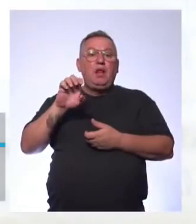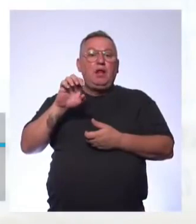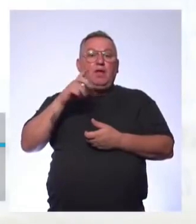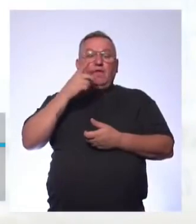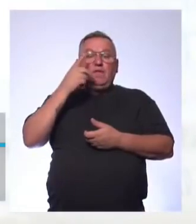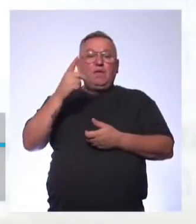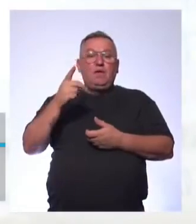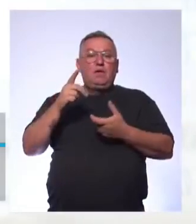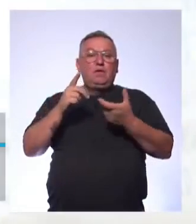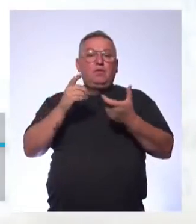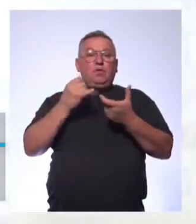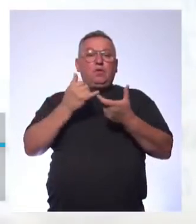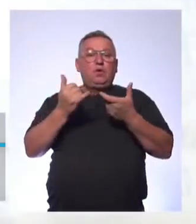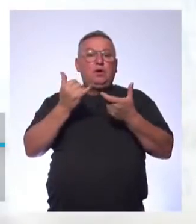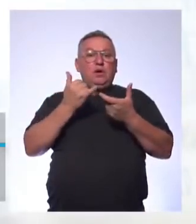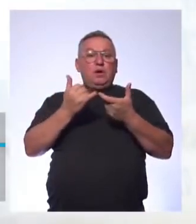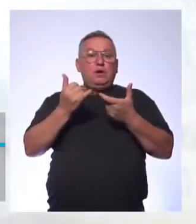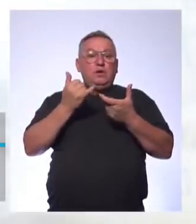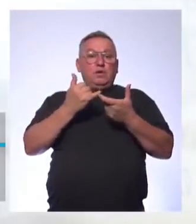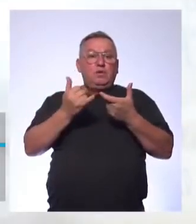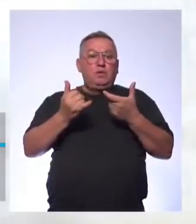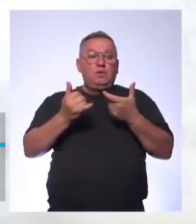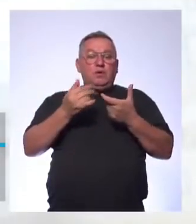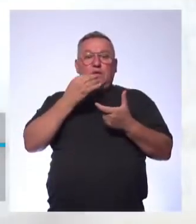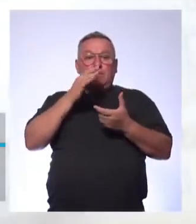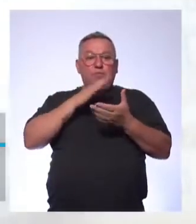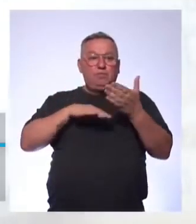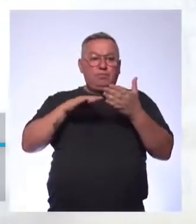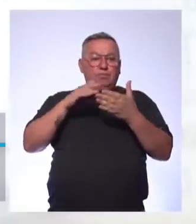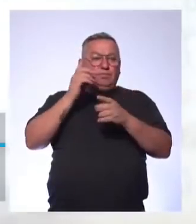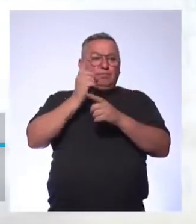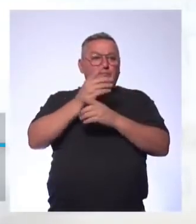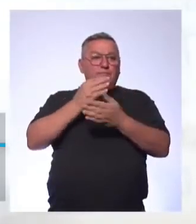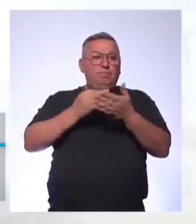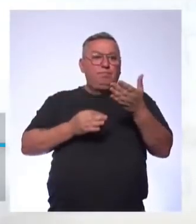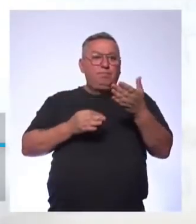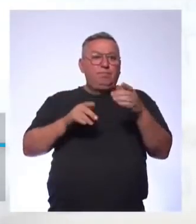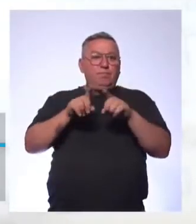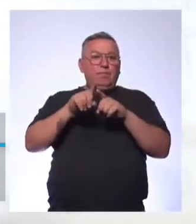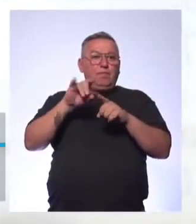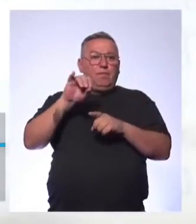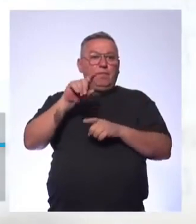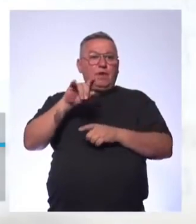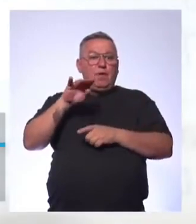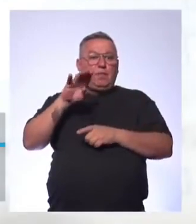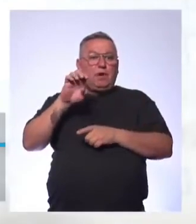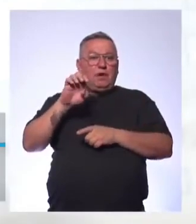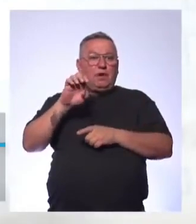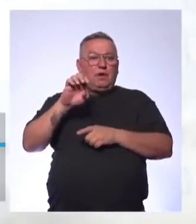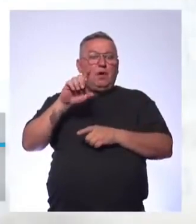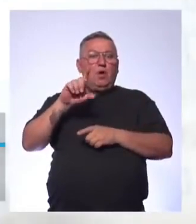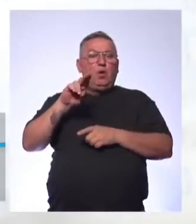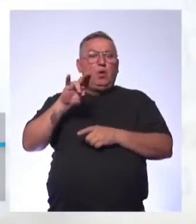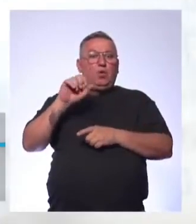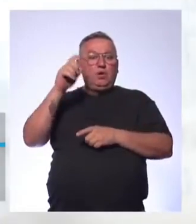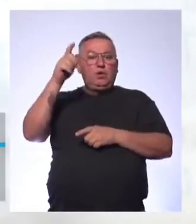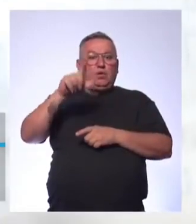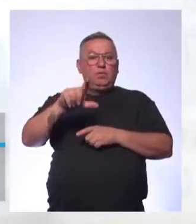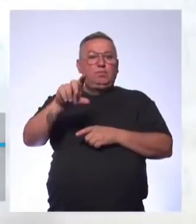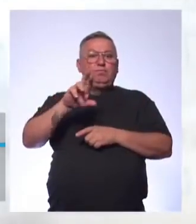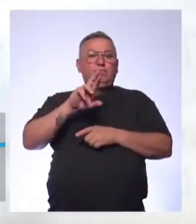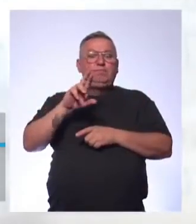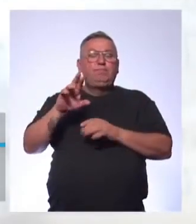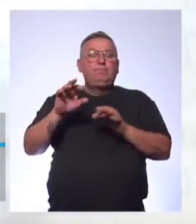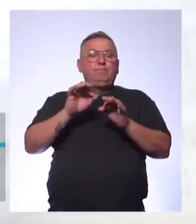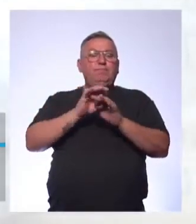cognatos Muito bacana Acharam todos os cognatos no texto A Isabelle Santos O Luiz Miguel E outros Dando-nos resposta